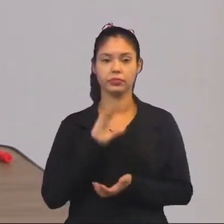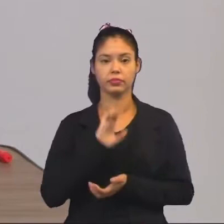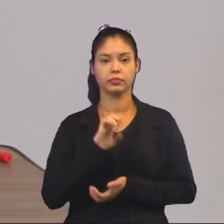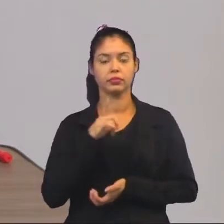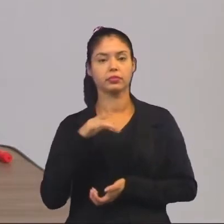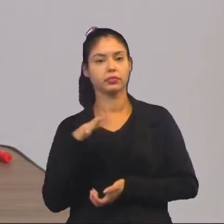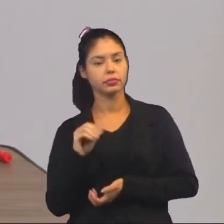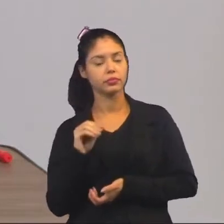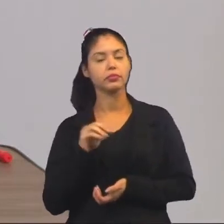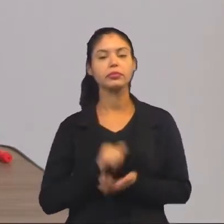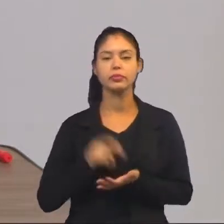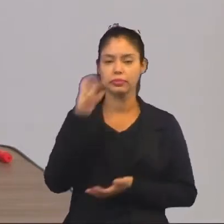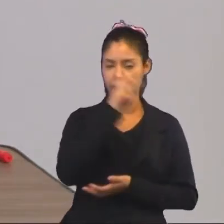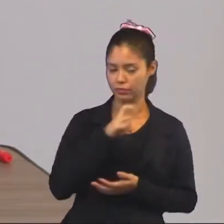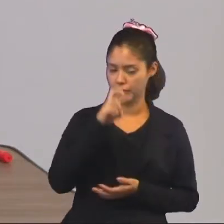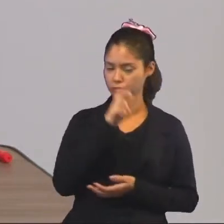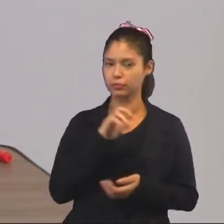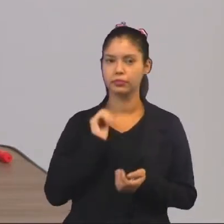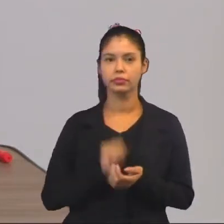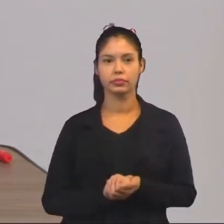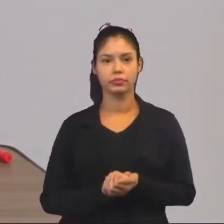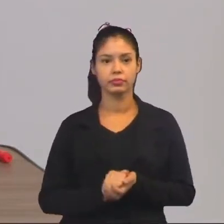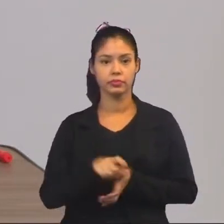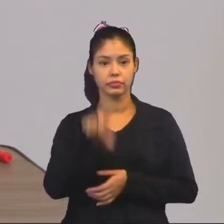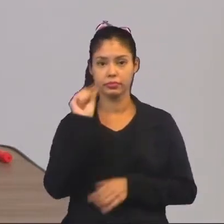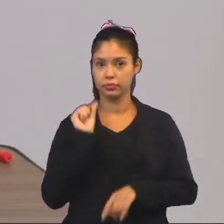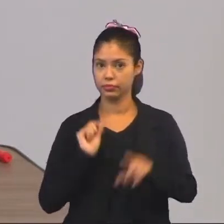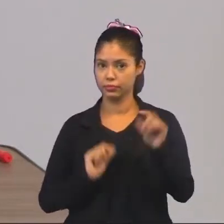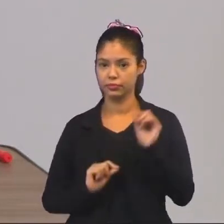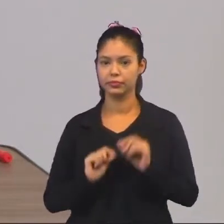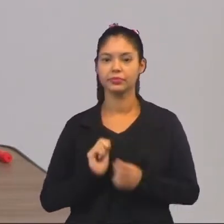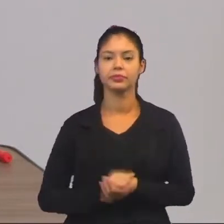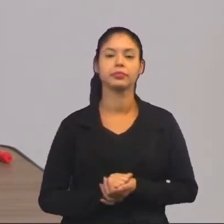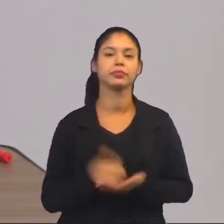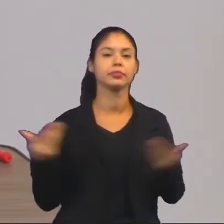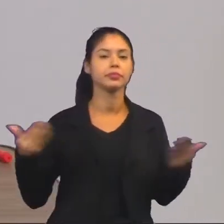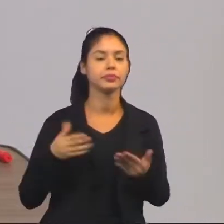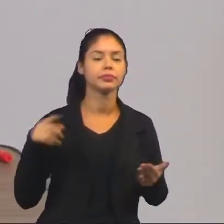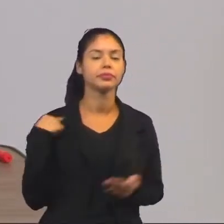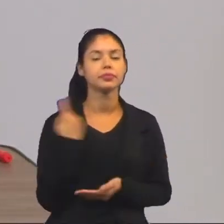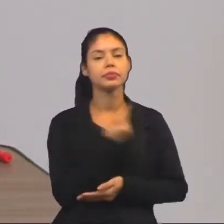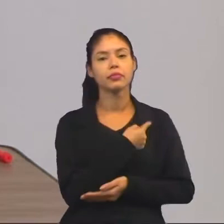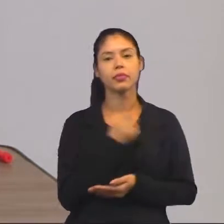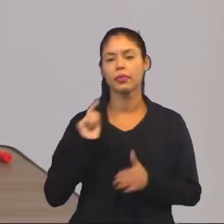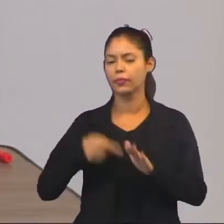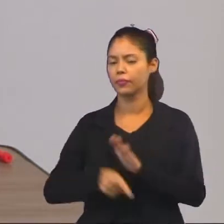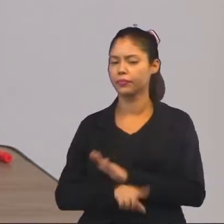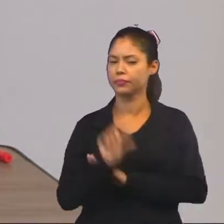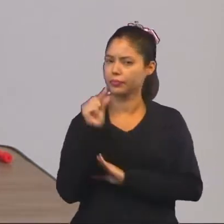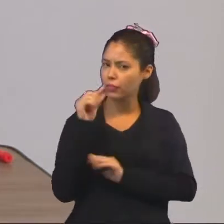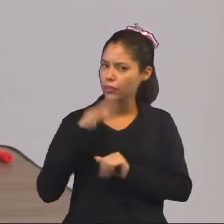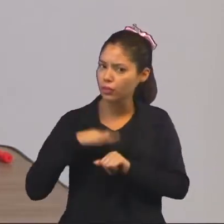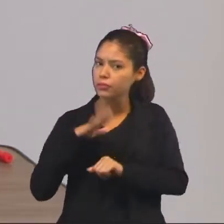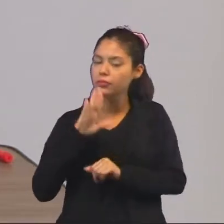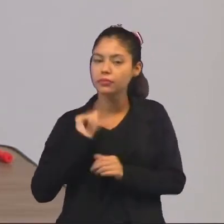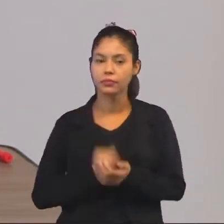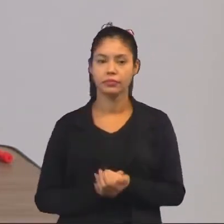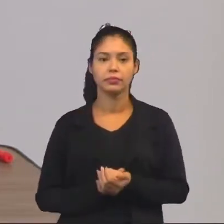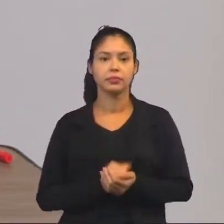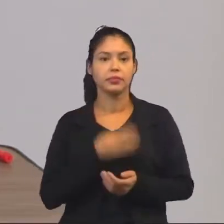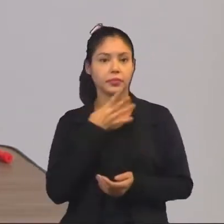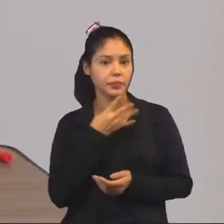amostral, análise de chances de eventos aleatórios. Agora, nós queremos aprofundar um pouco mais seu